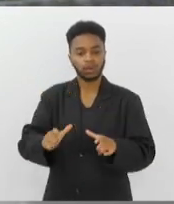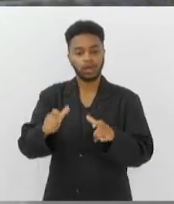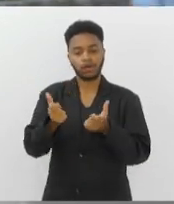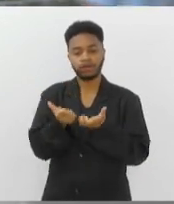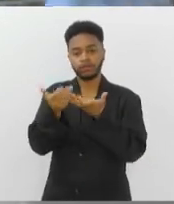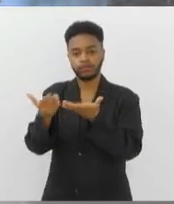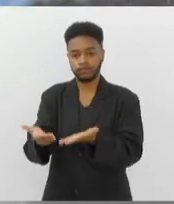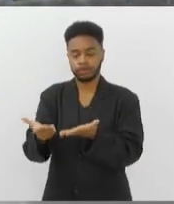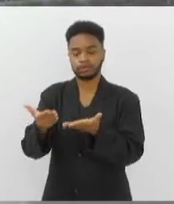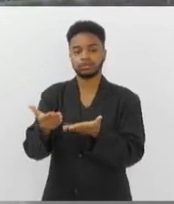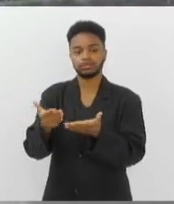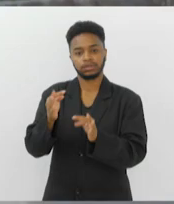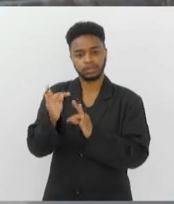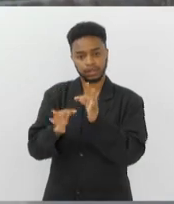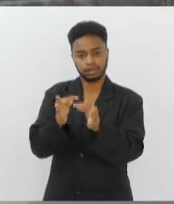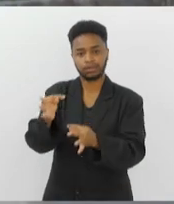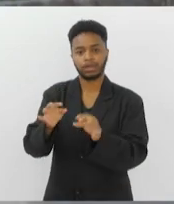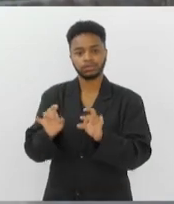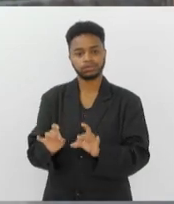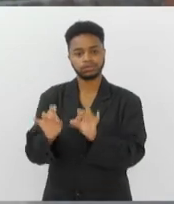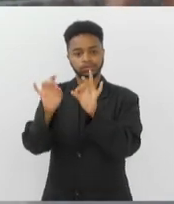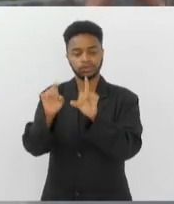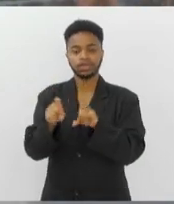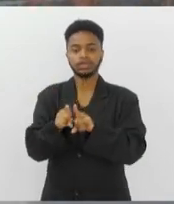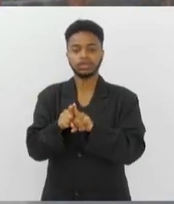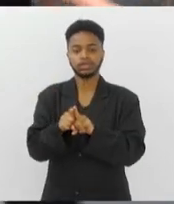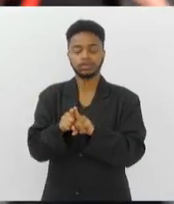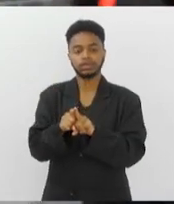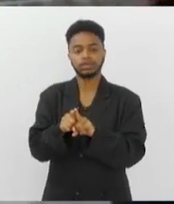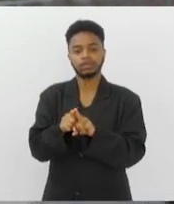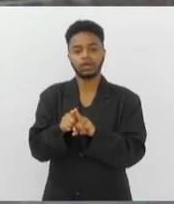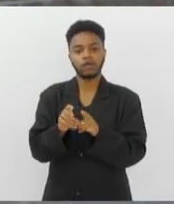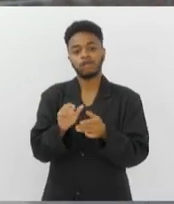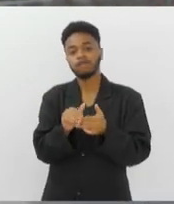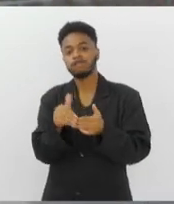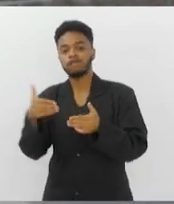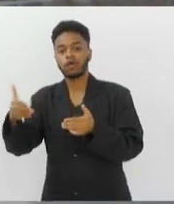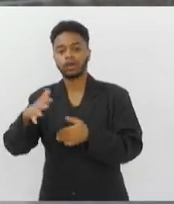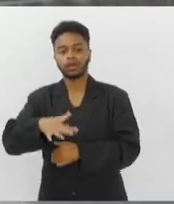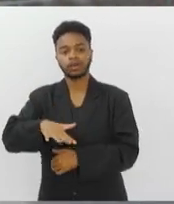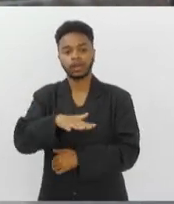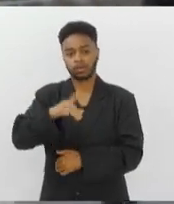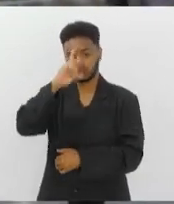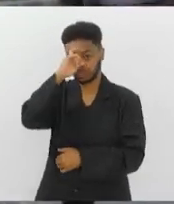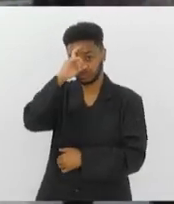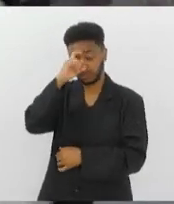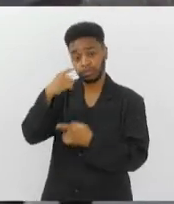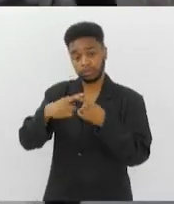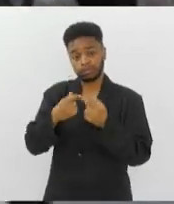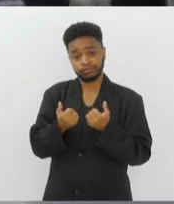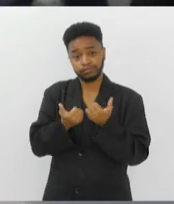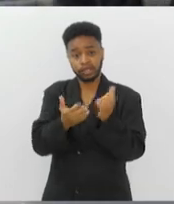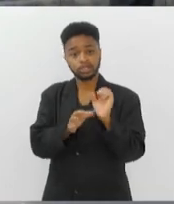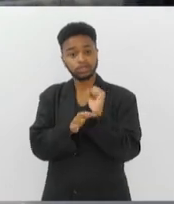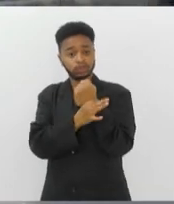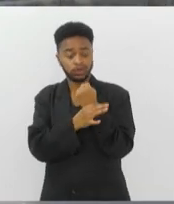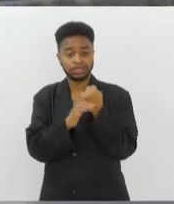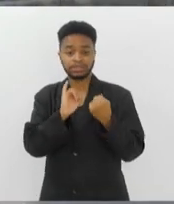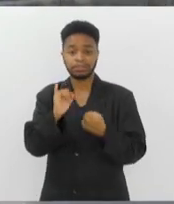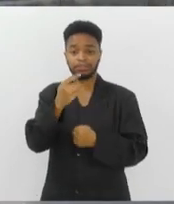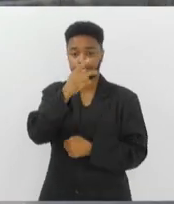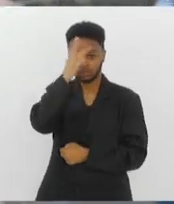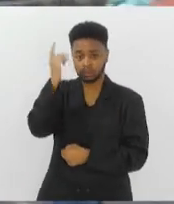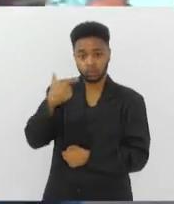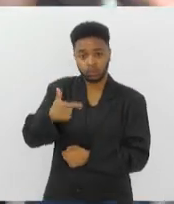oferecerem esse serviço de forma especializada fora de ambiente hospitalar. Isso garante mais segurança para um paciente imunossuprimido, por exemplo,